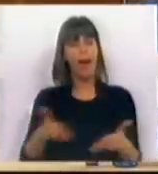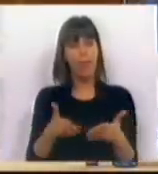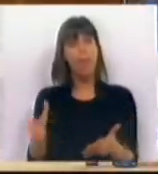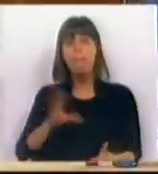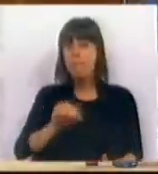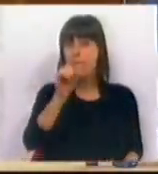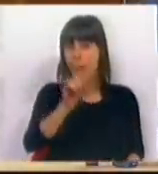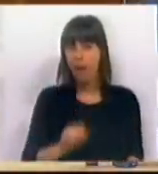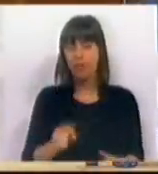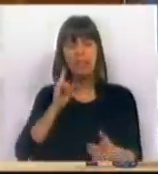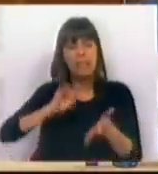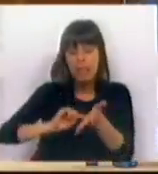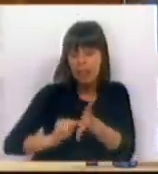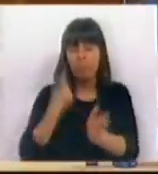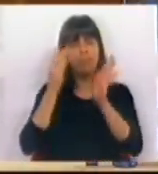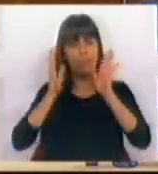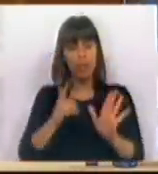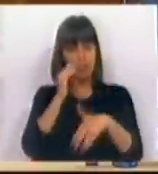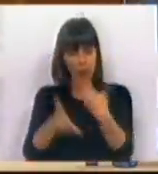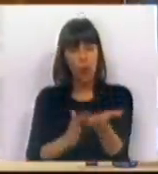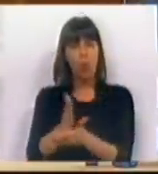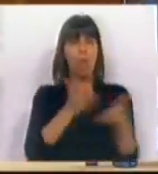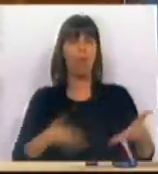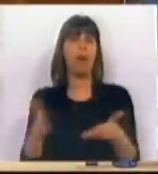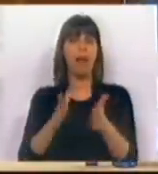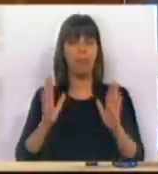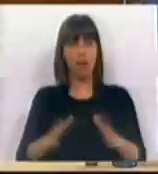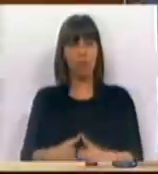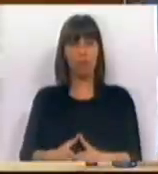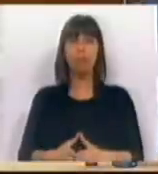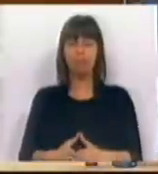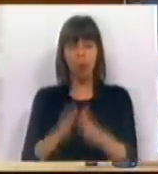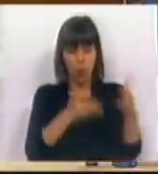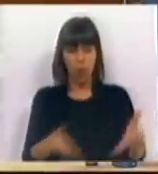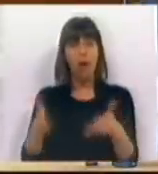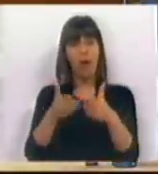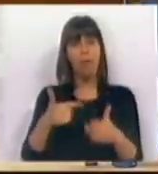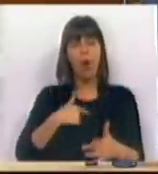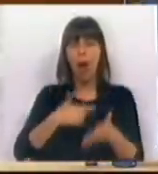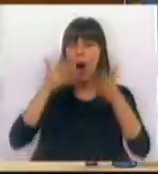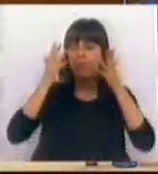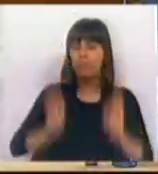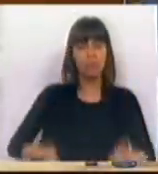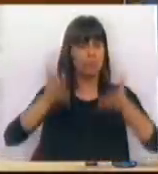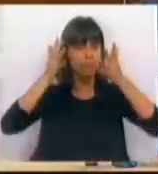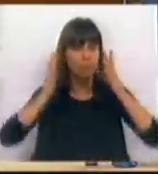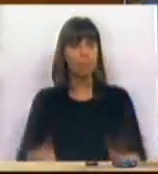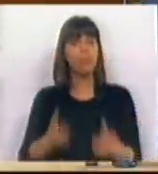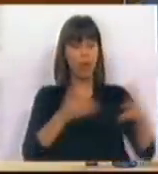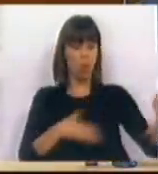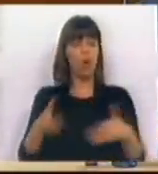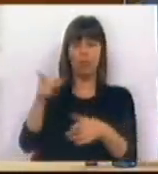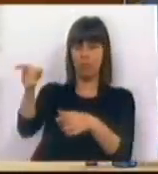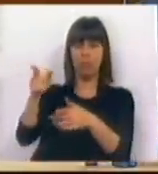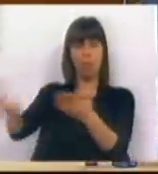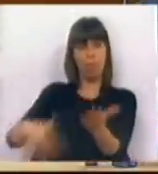mas, Sr. Deputado, é indispensável continuar este caminho. O caminho que nós não precisamos de ter é o caminho